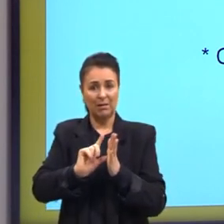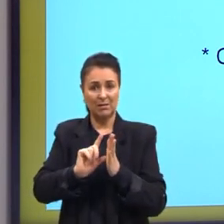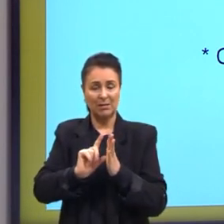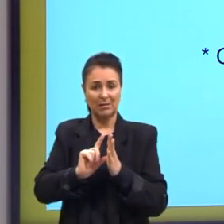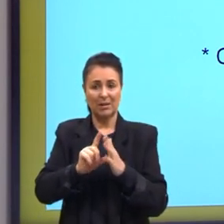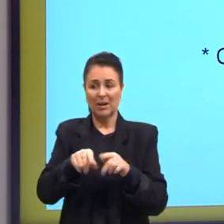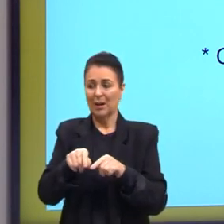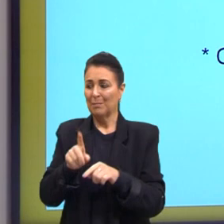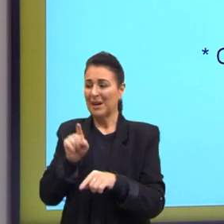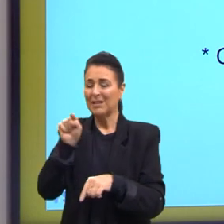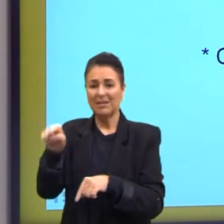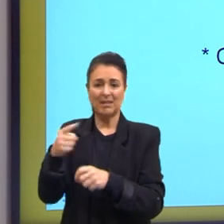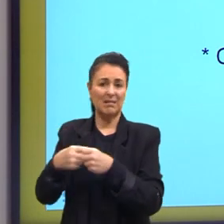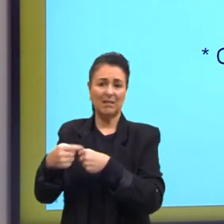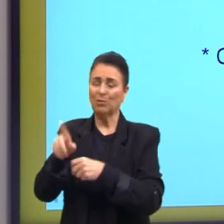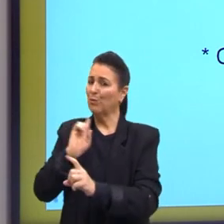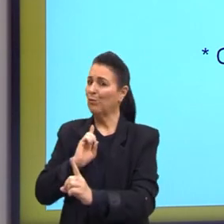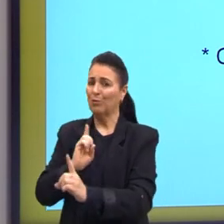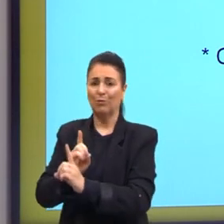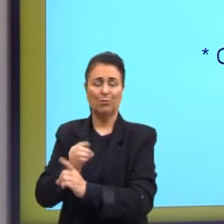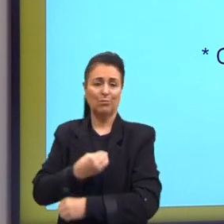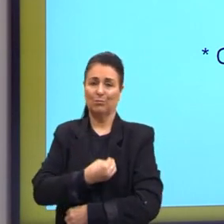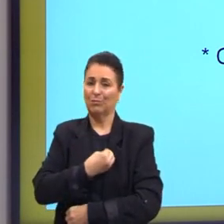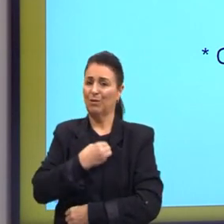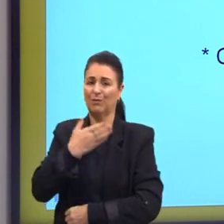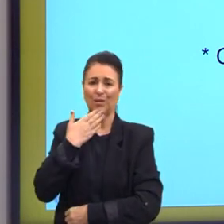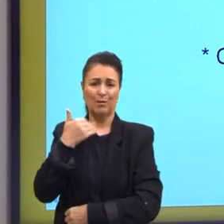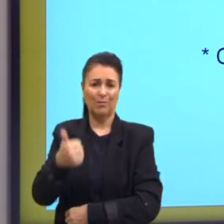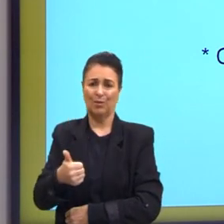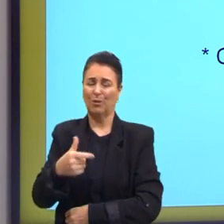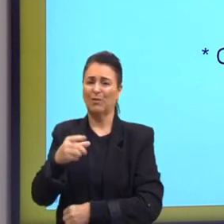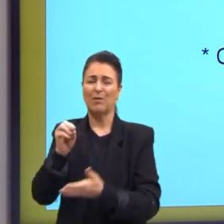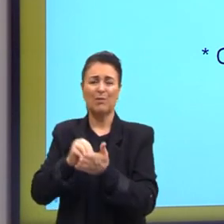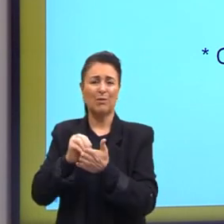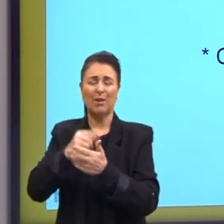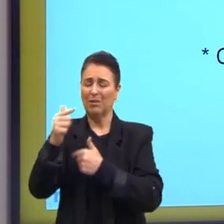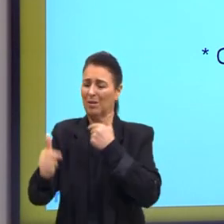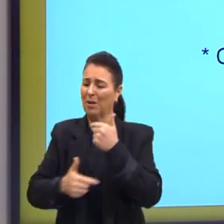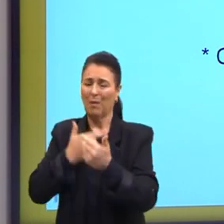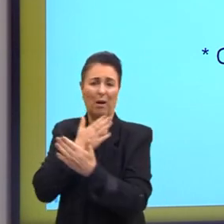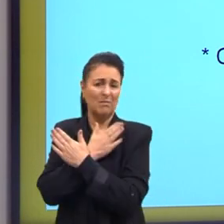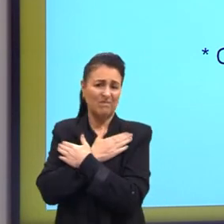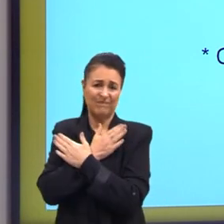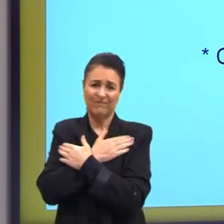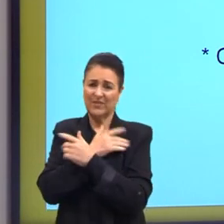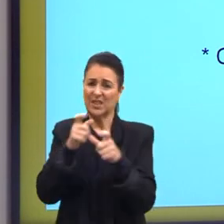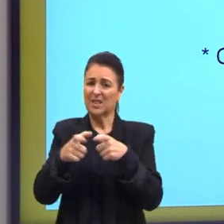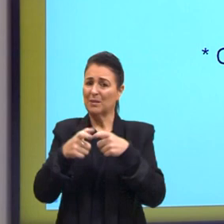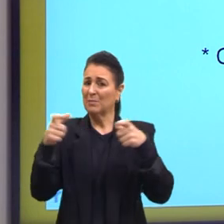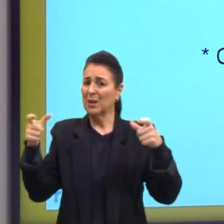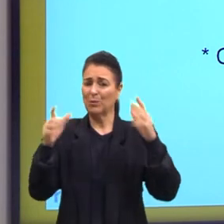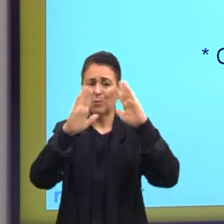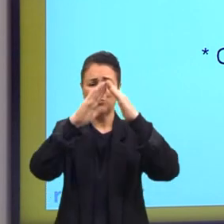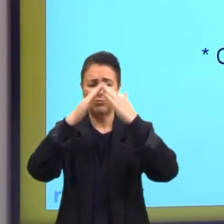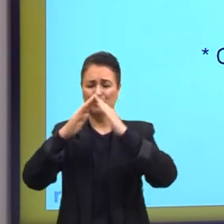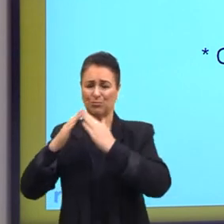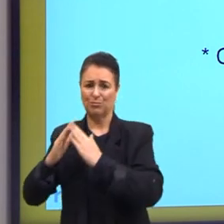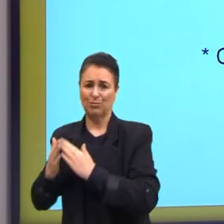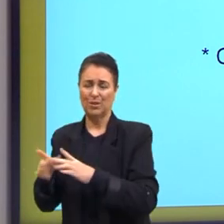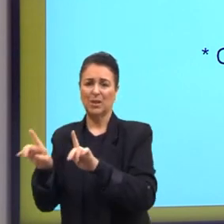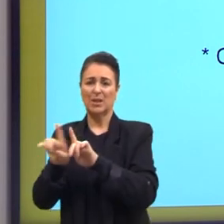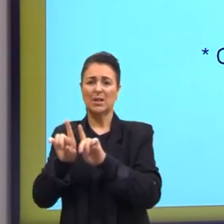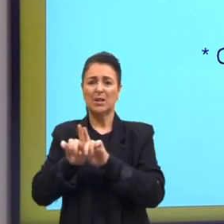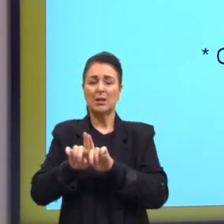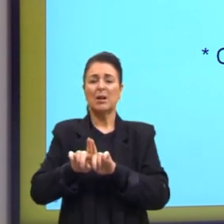não vão encontrar. Isso vai causar um problema de desemprego no país, crescimento das favelas, marginalização,